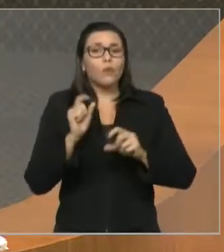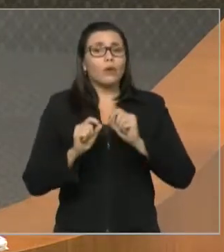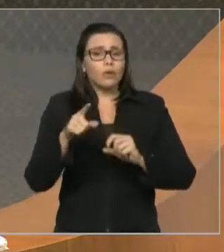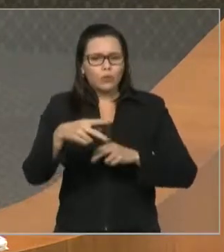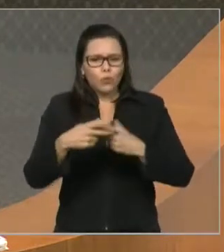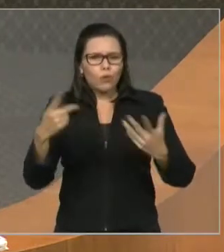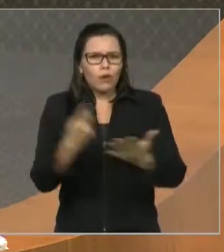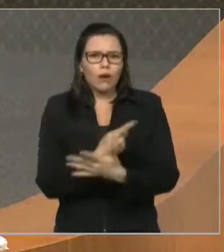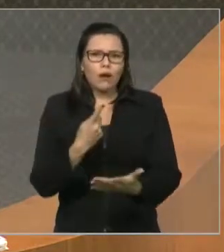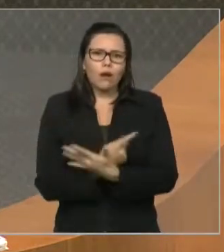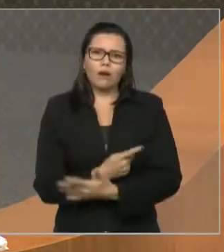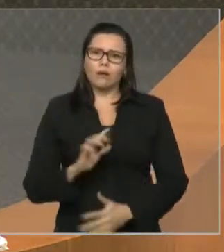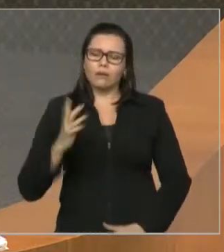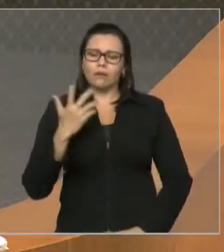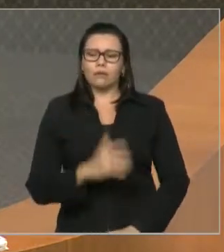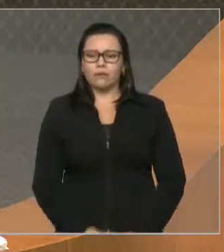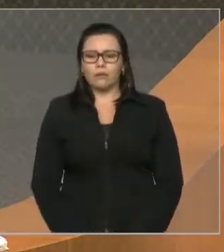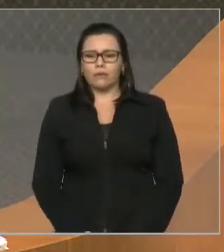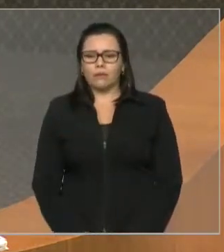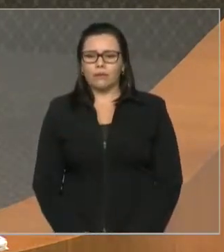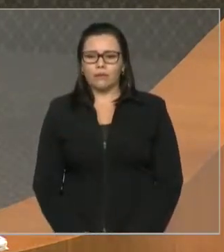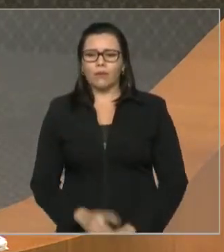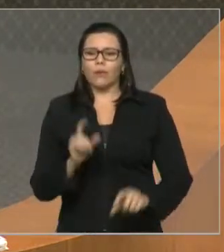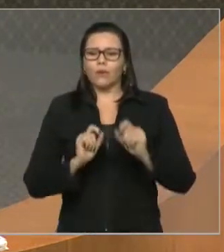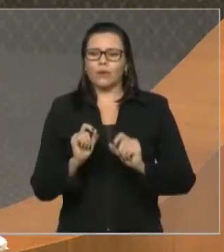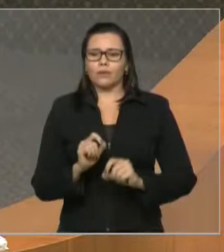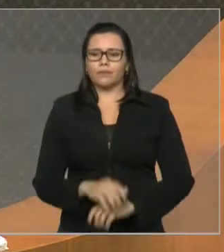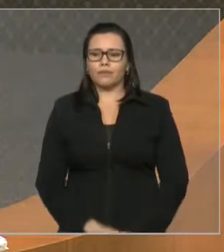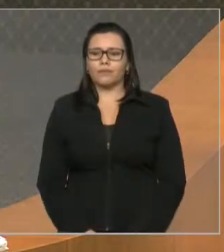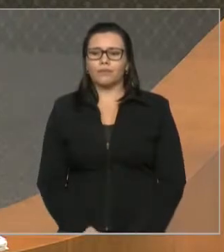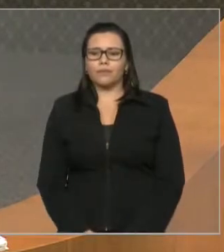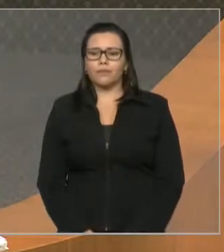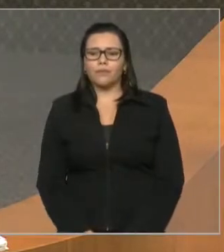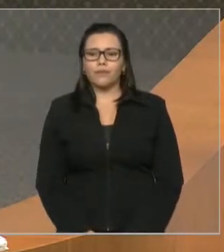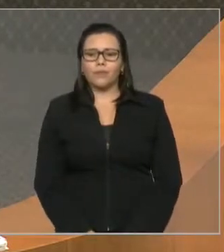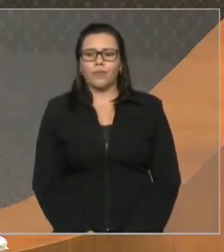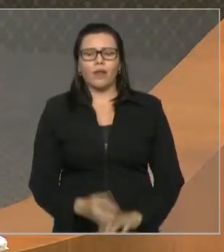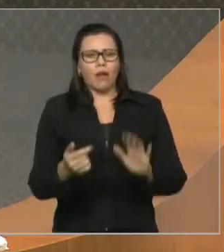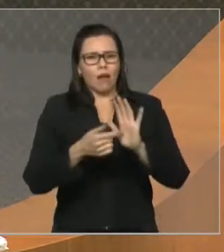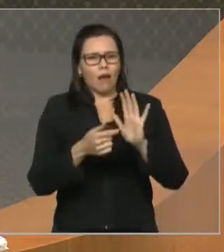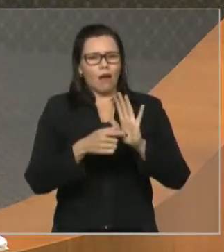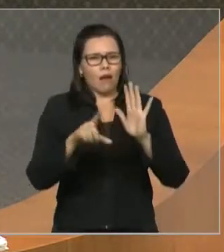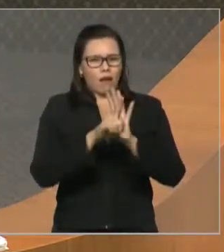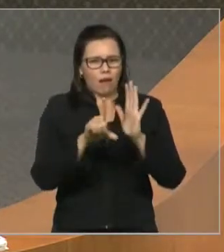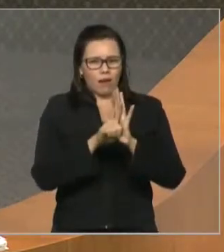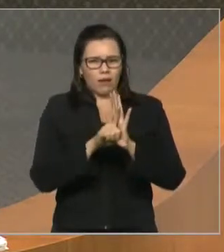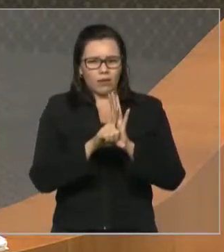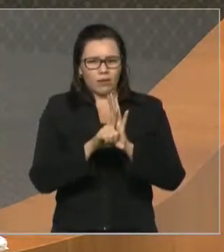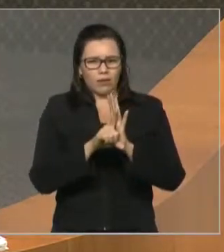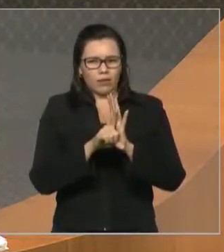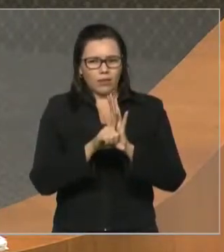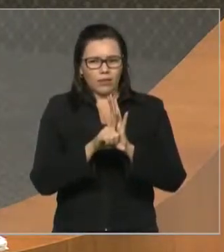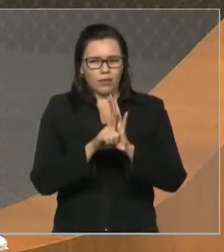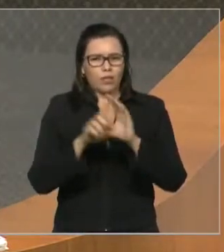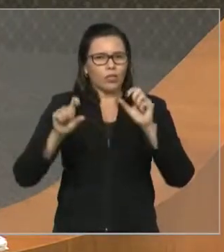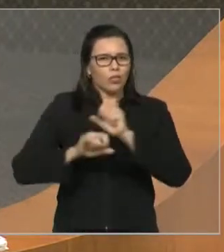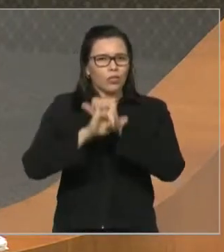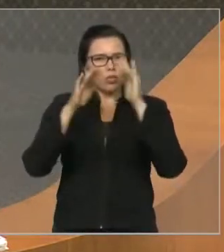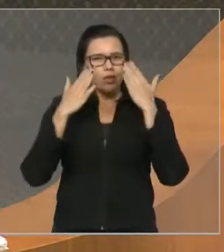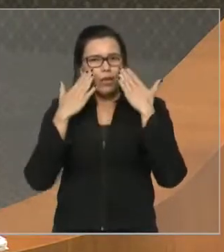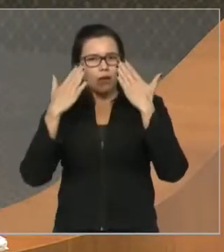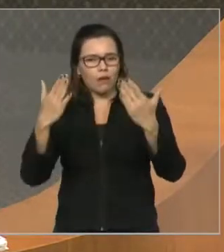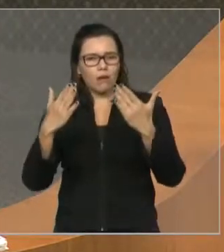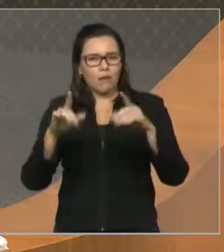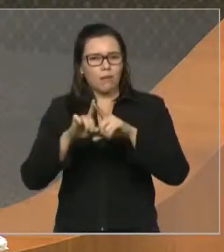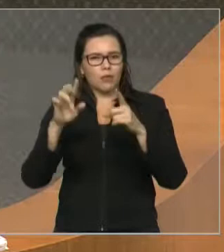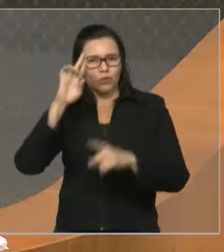a isso. E até agora, ainda que eu arguíno, deputado Bira, a lei de acesso à informação, o diretor não me mandou